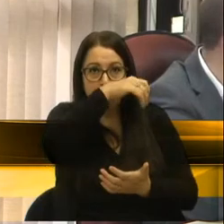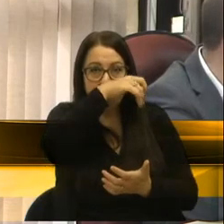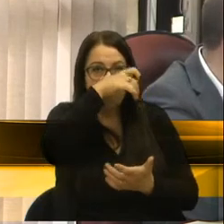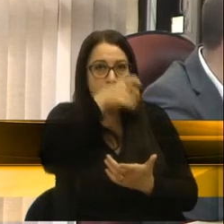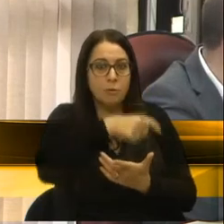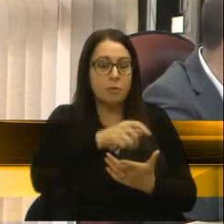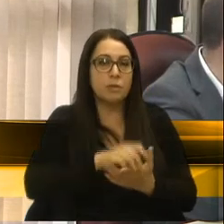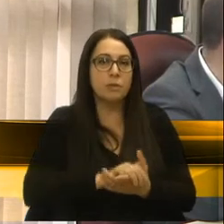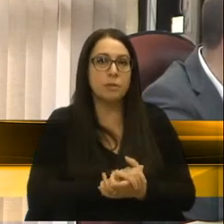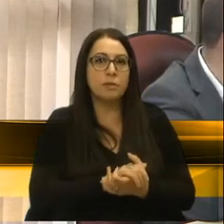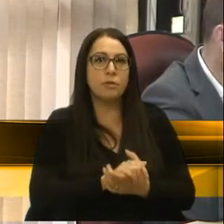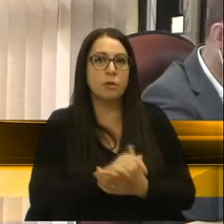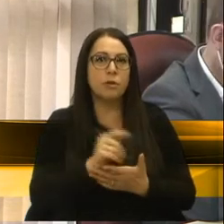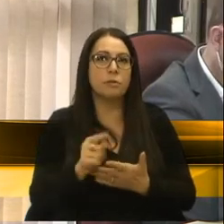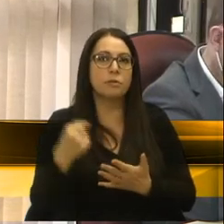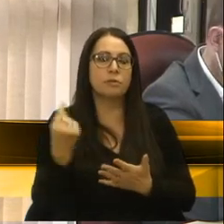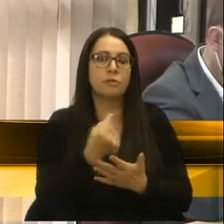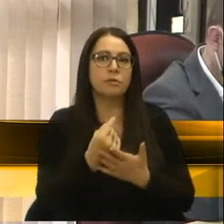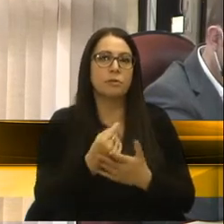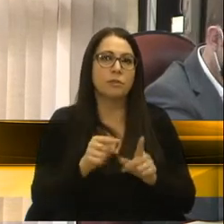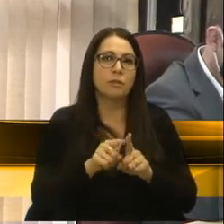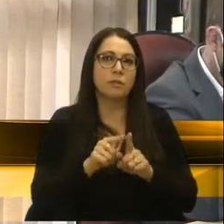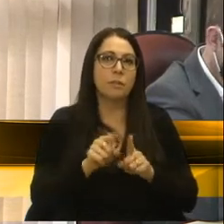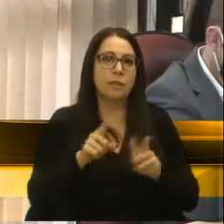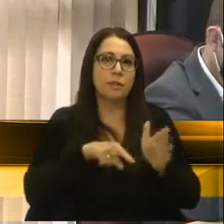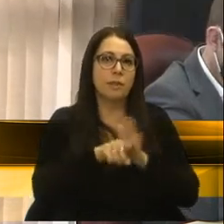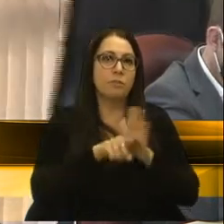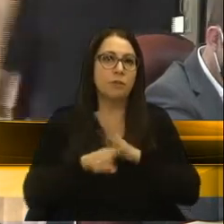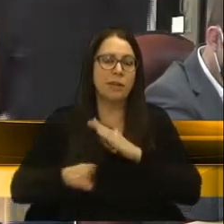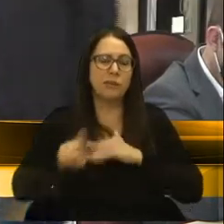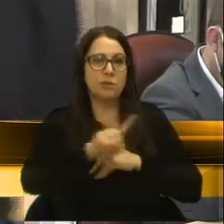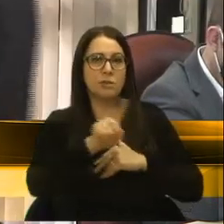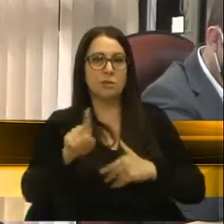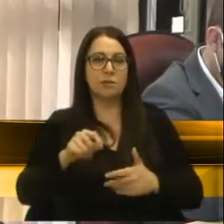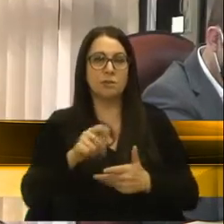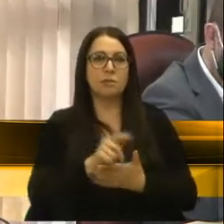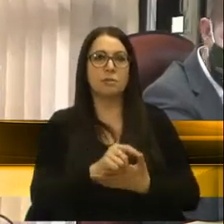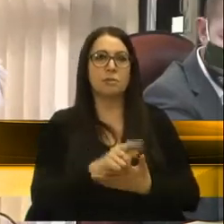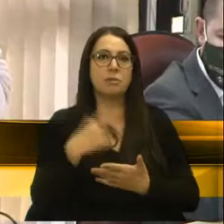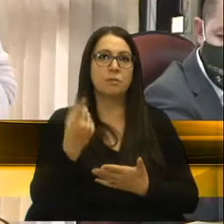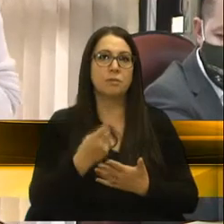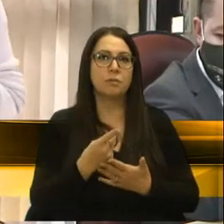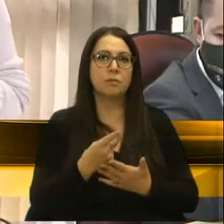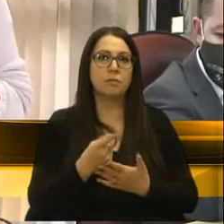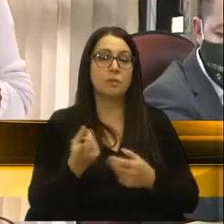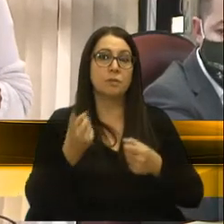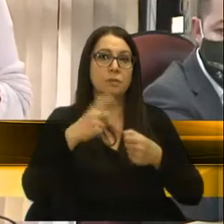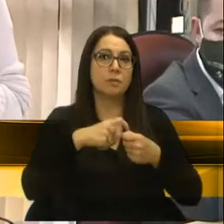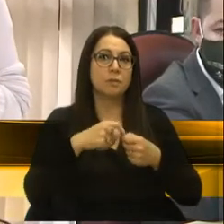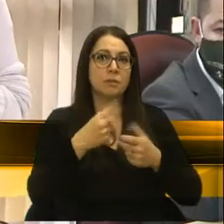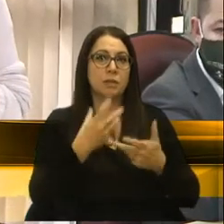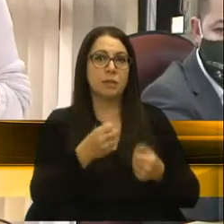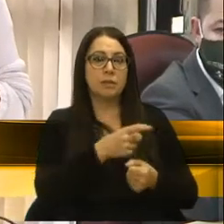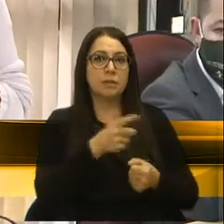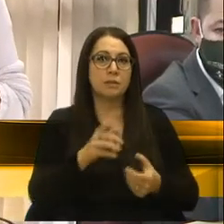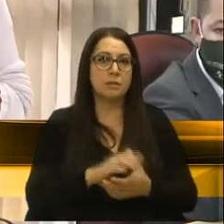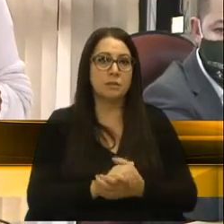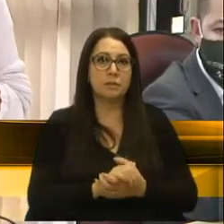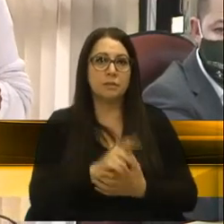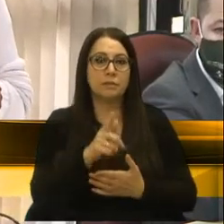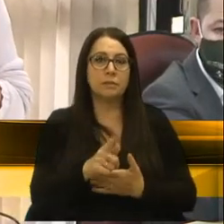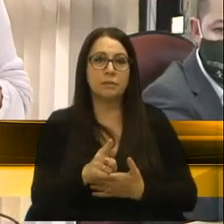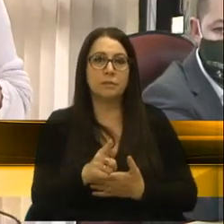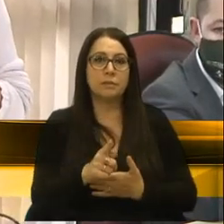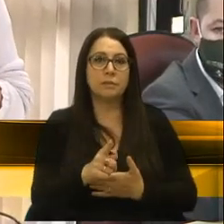legalidade, e aí a gente questiona por que a lei que vai tratar sobre o convênio, ela não permite convênio com a entidade privada,